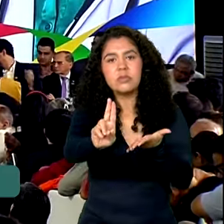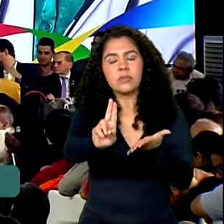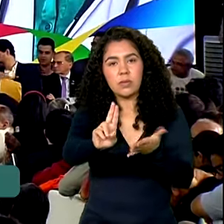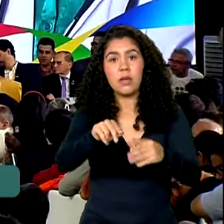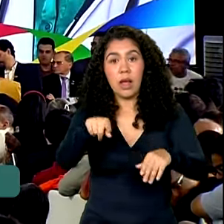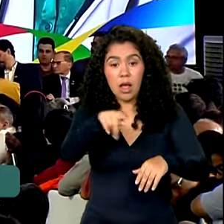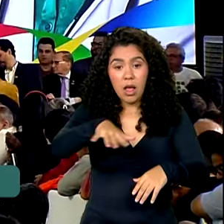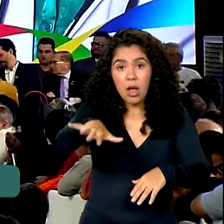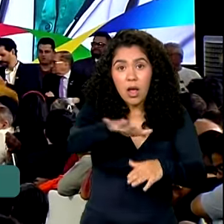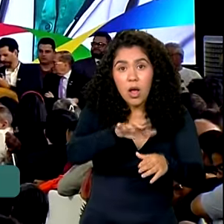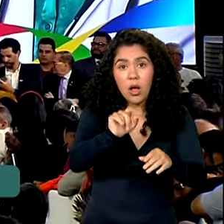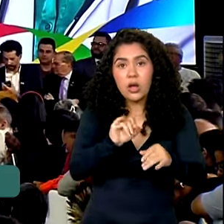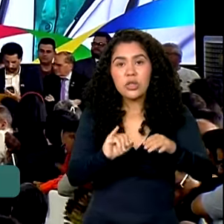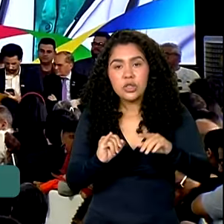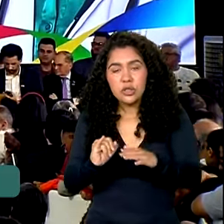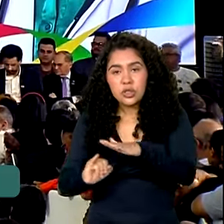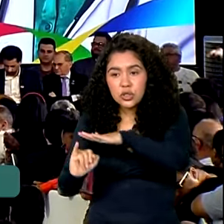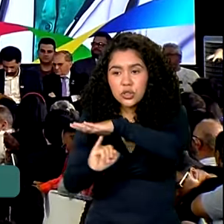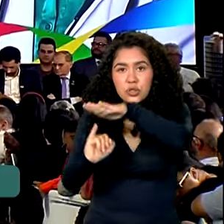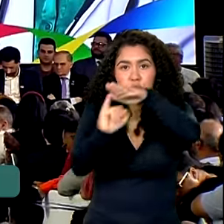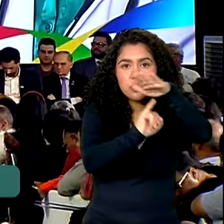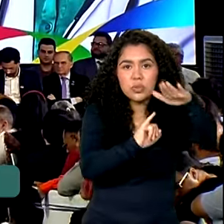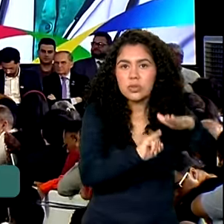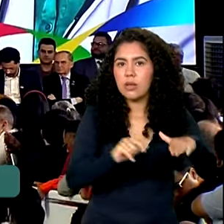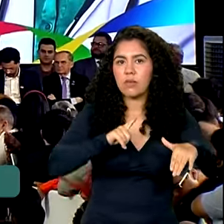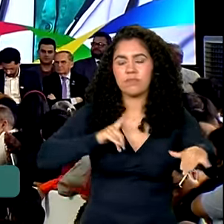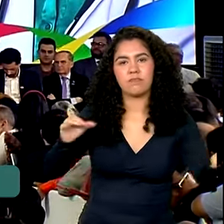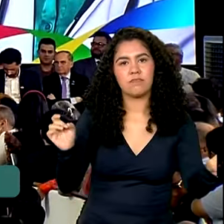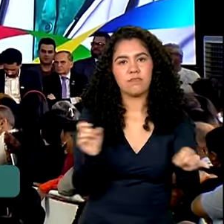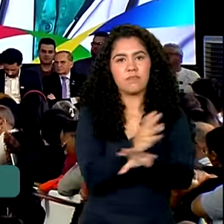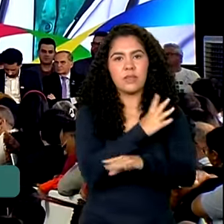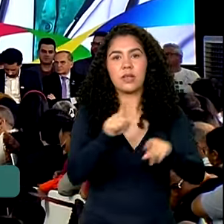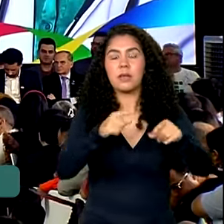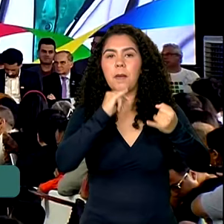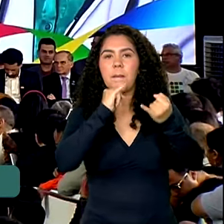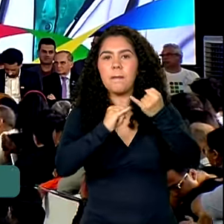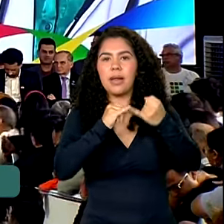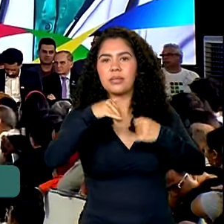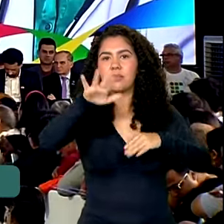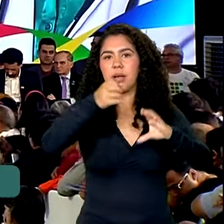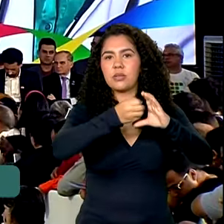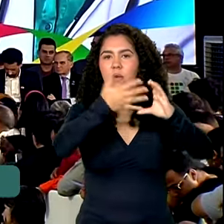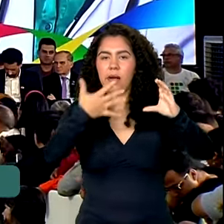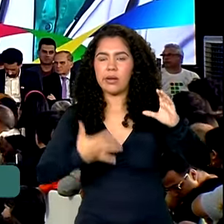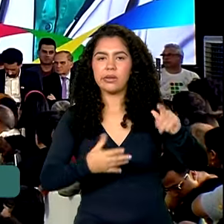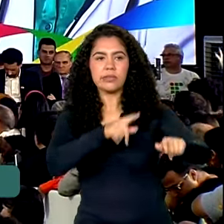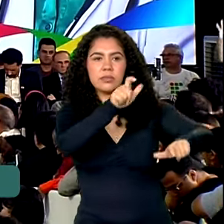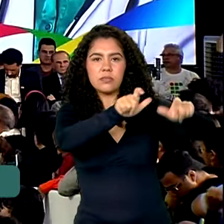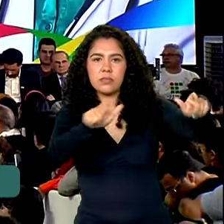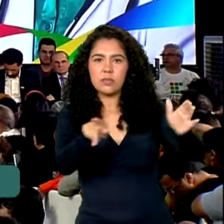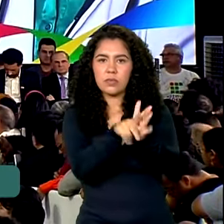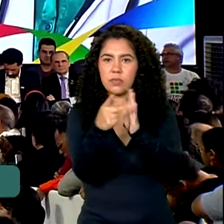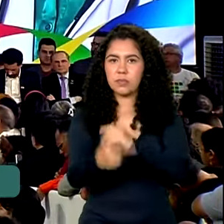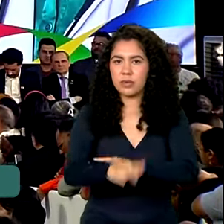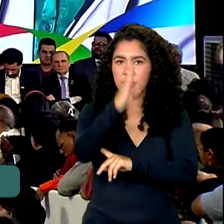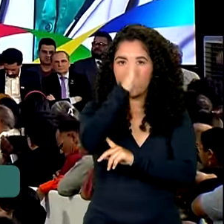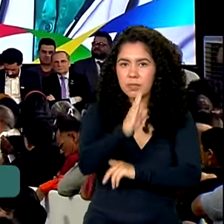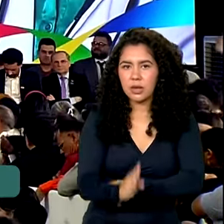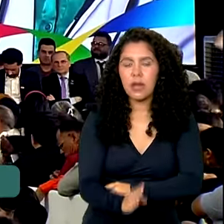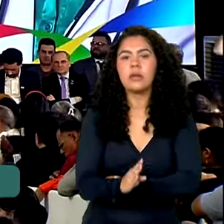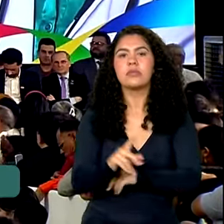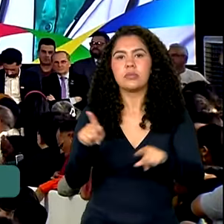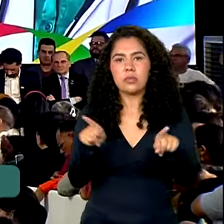instituições cada vez mais plurais e mais parecidas com o Brasil, com a presença de mais estudantes e agressos da escola pública,